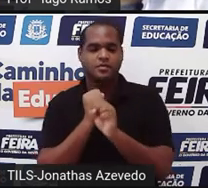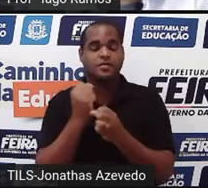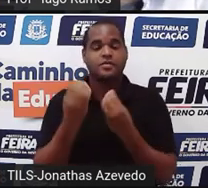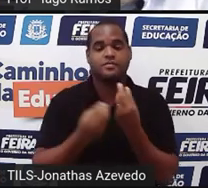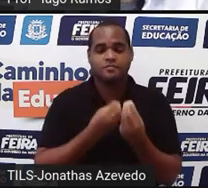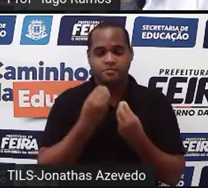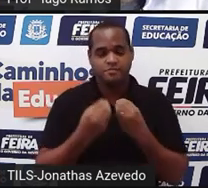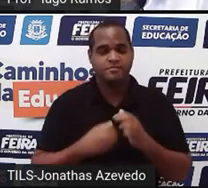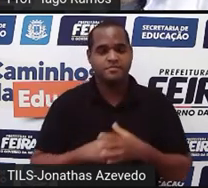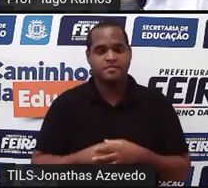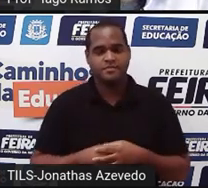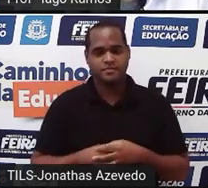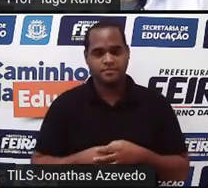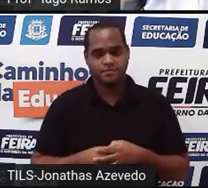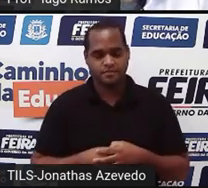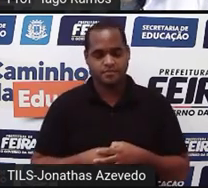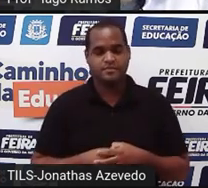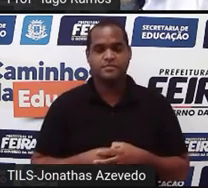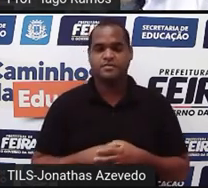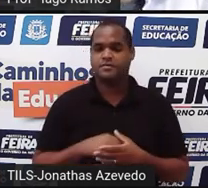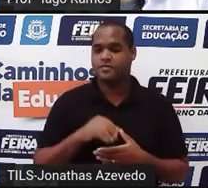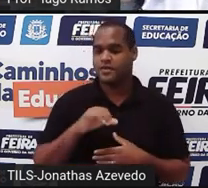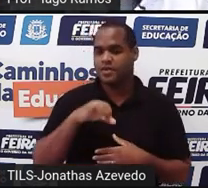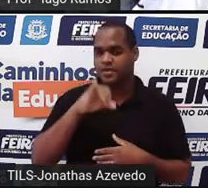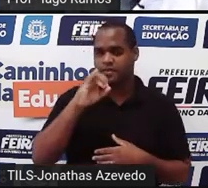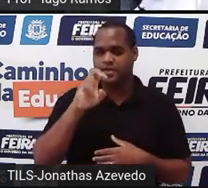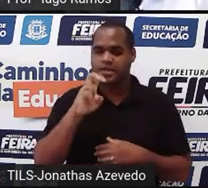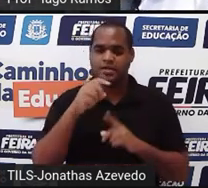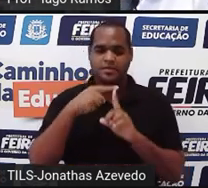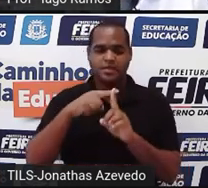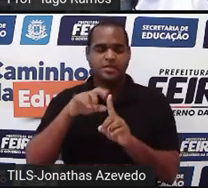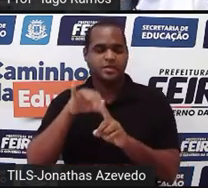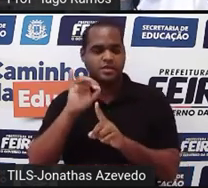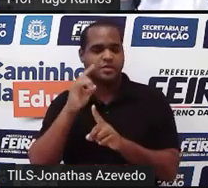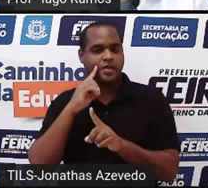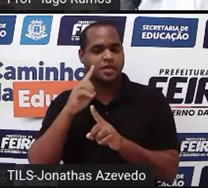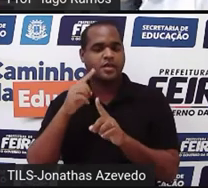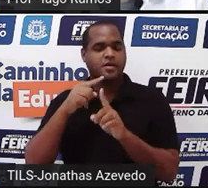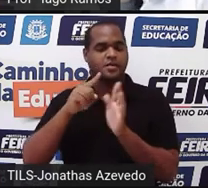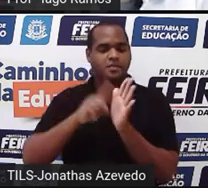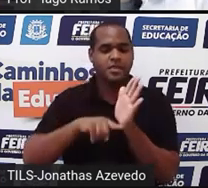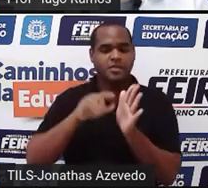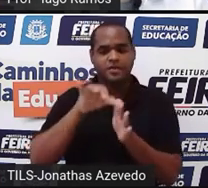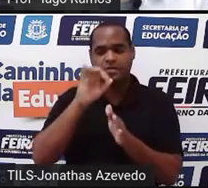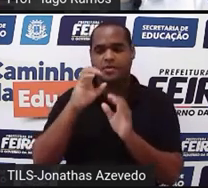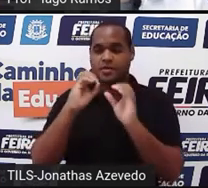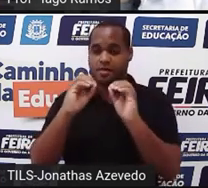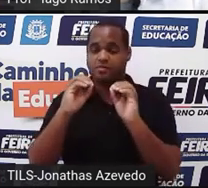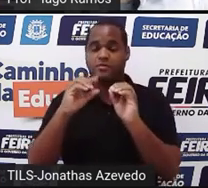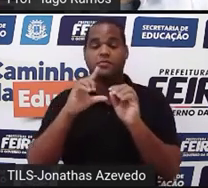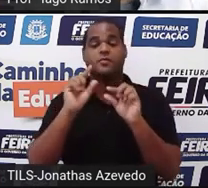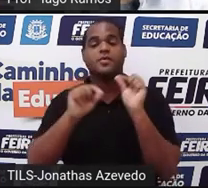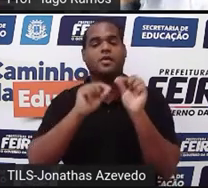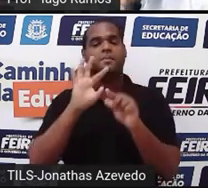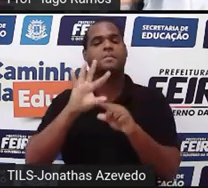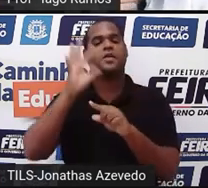Então, vai ficar no lugar do x 5 mais y menos y igual a 0. O que é que acontece aqui?